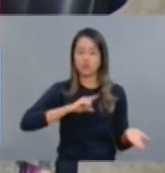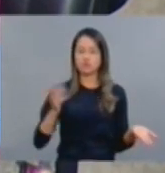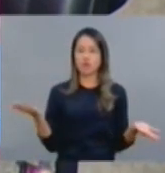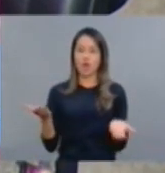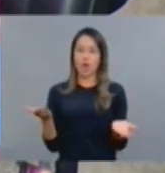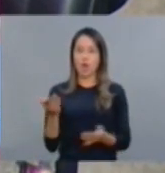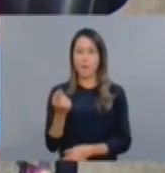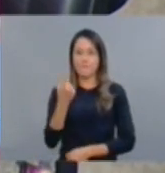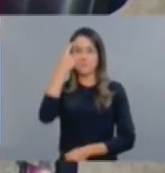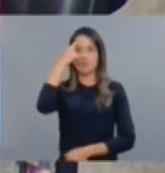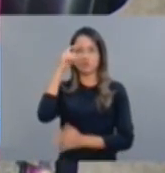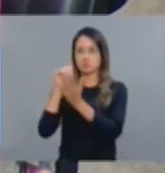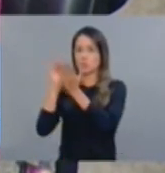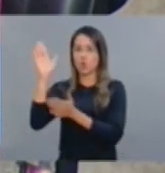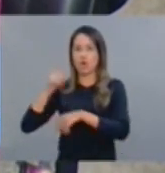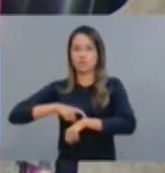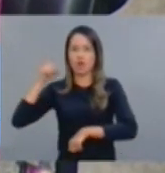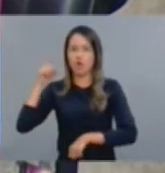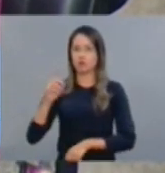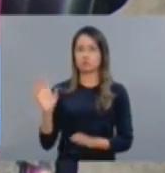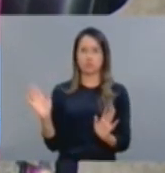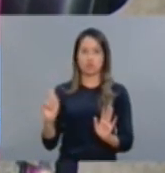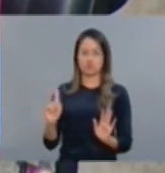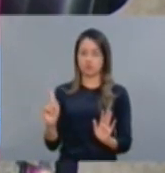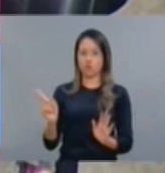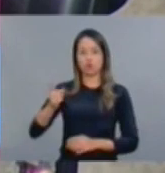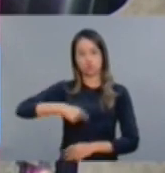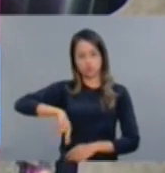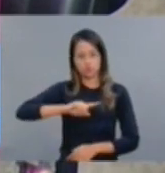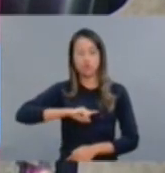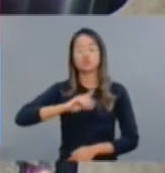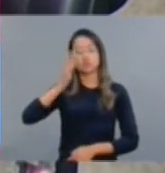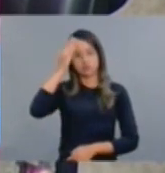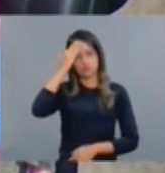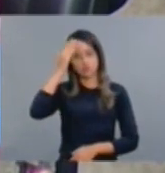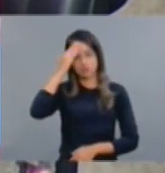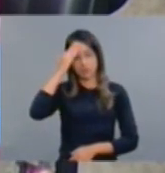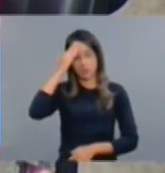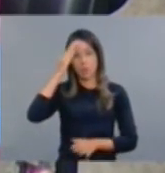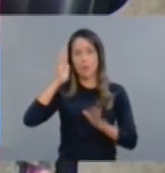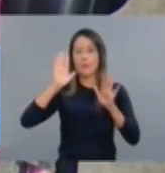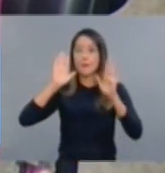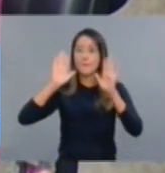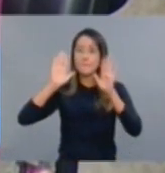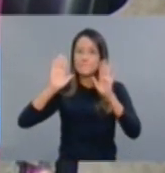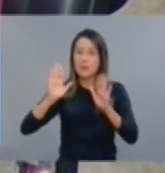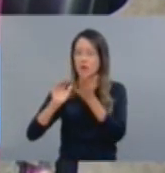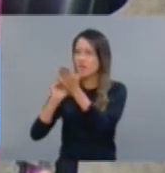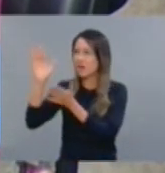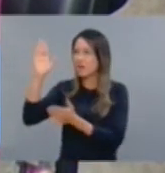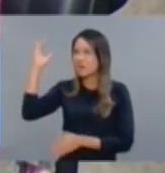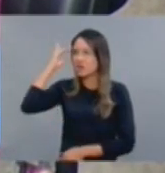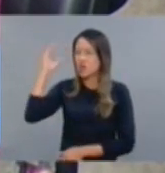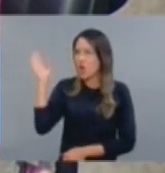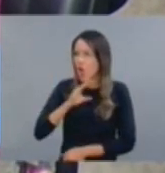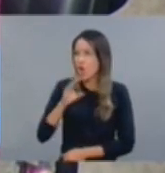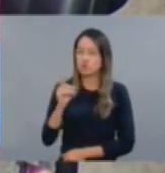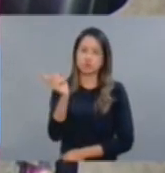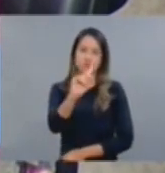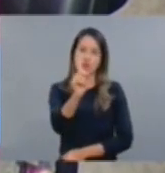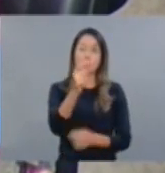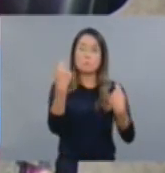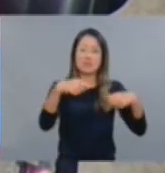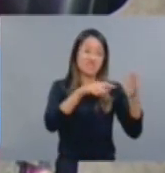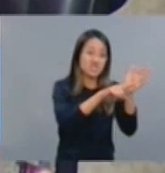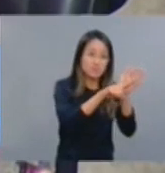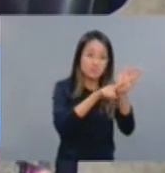julgamentos precipitados. Entendemos que condenar alguém antes que todo o processo investigativo seja concluso, antes que